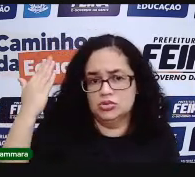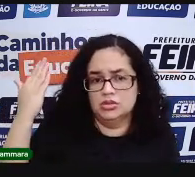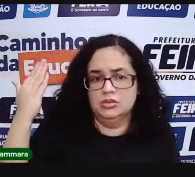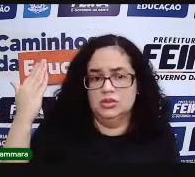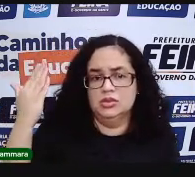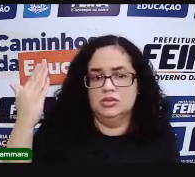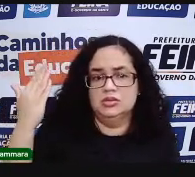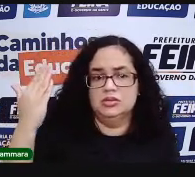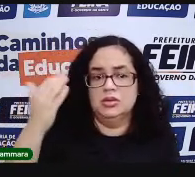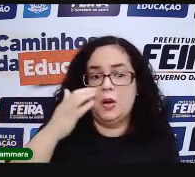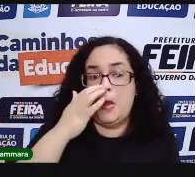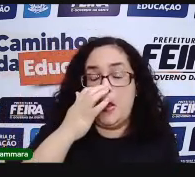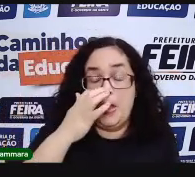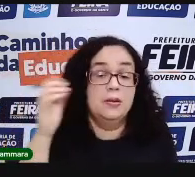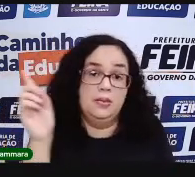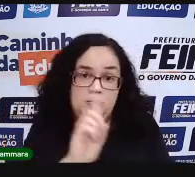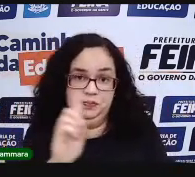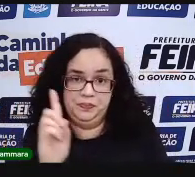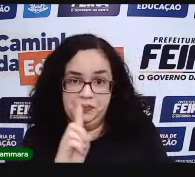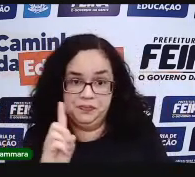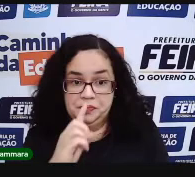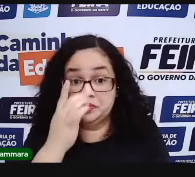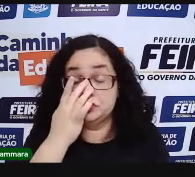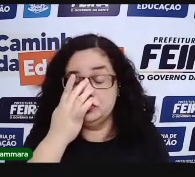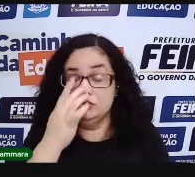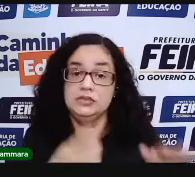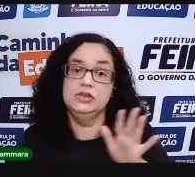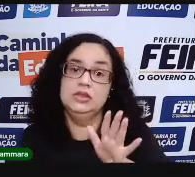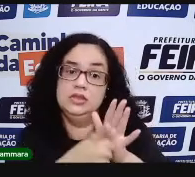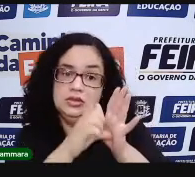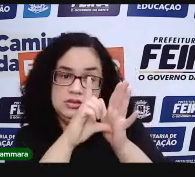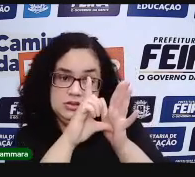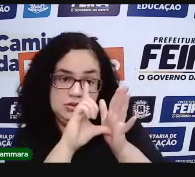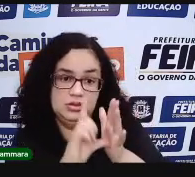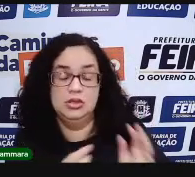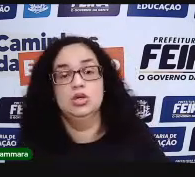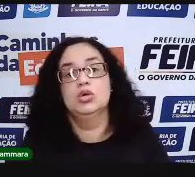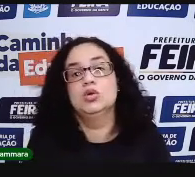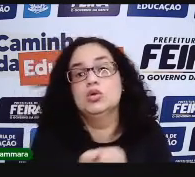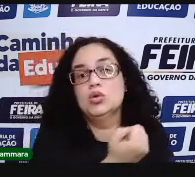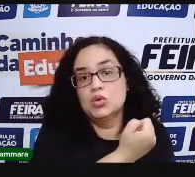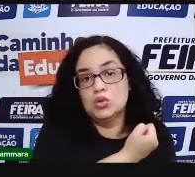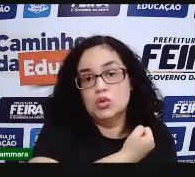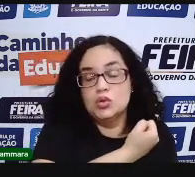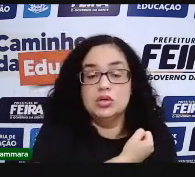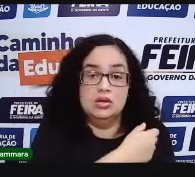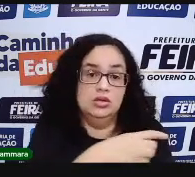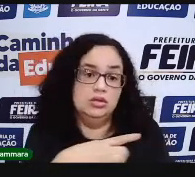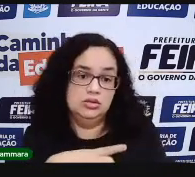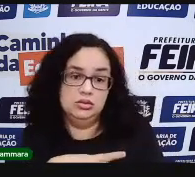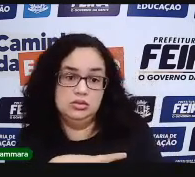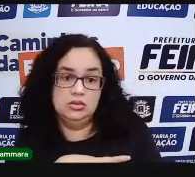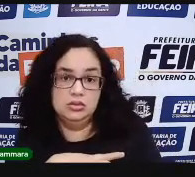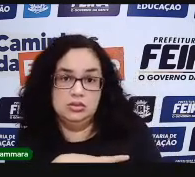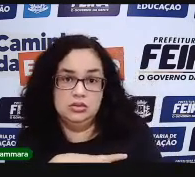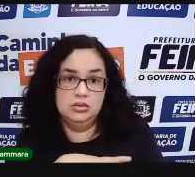primitivos utilizavam? Não, né? Então, antes, a única função que esses números tinham.